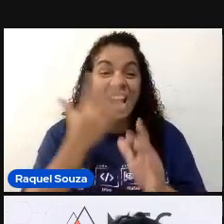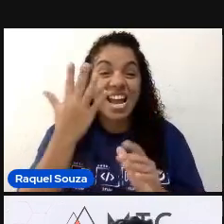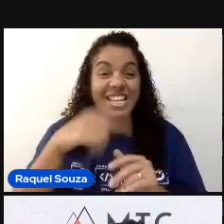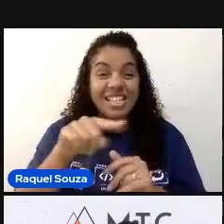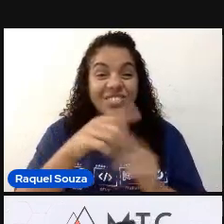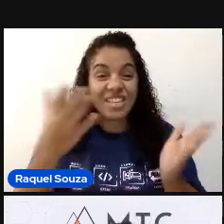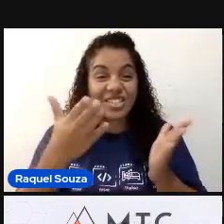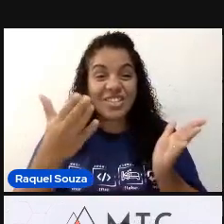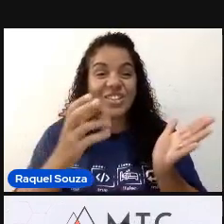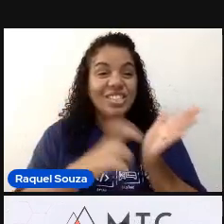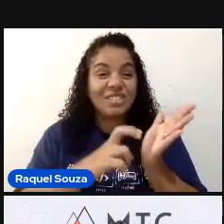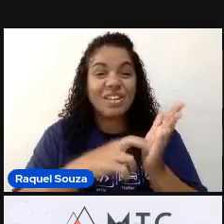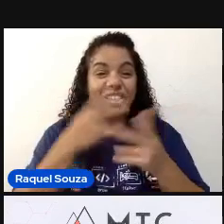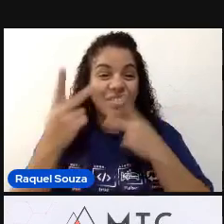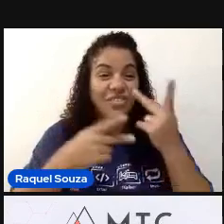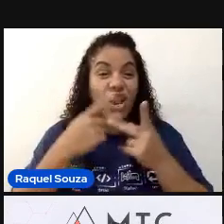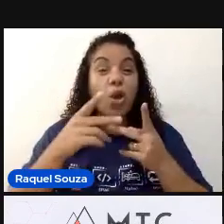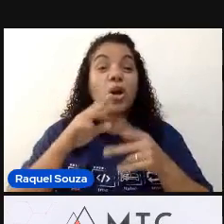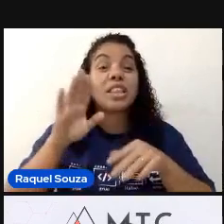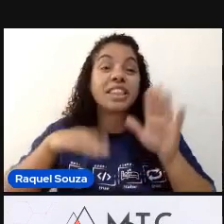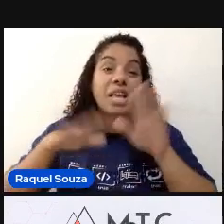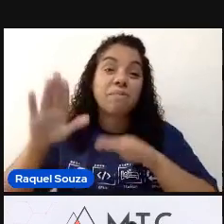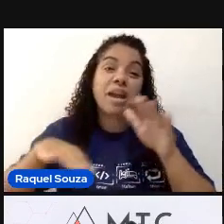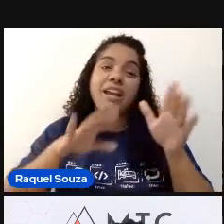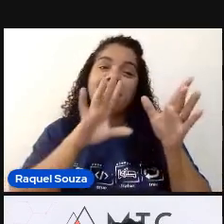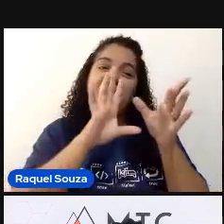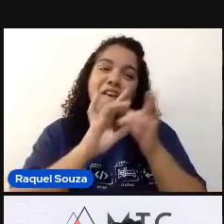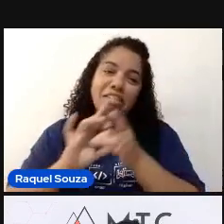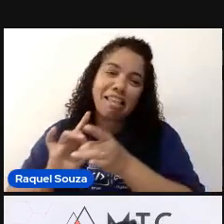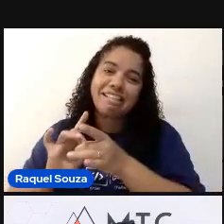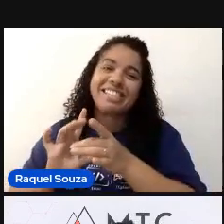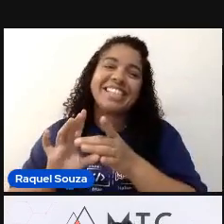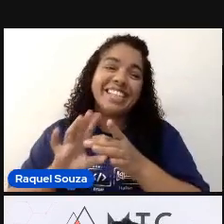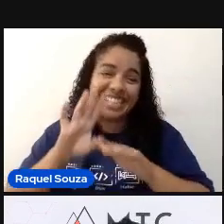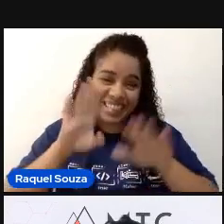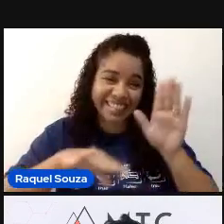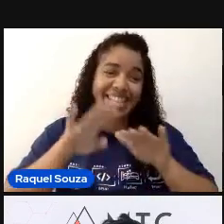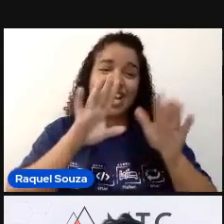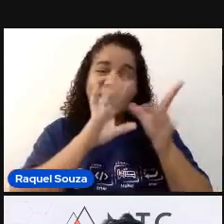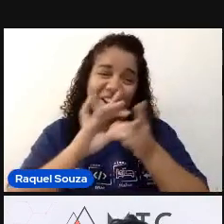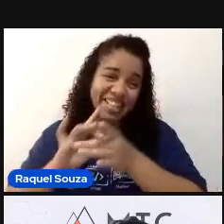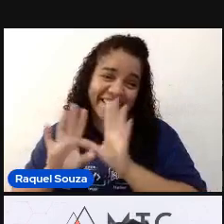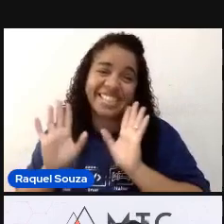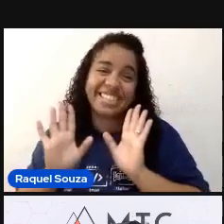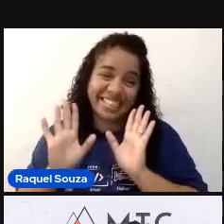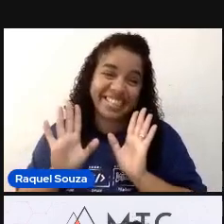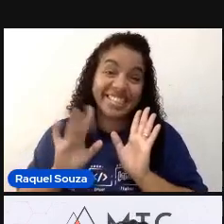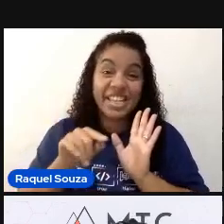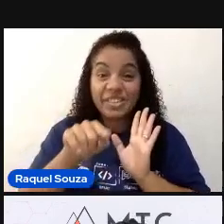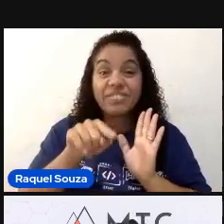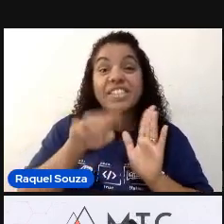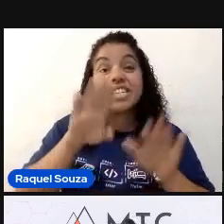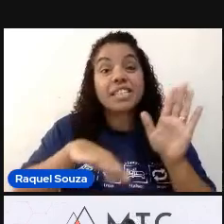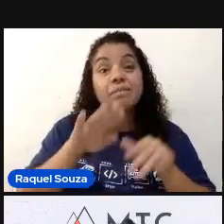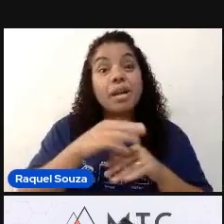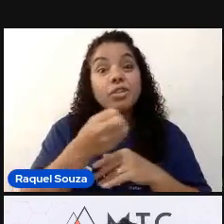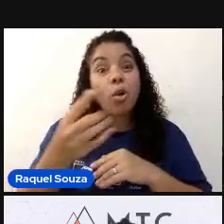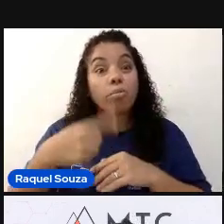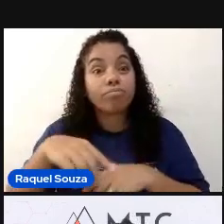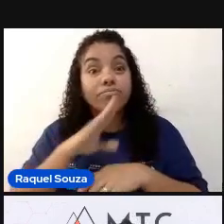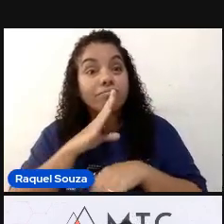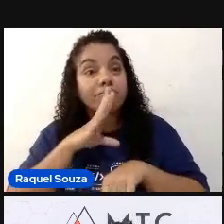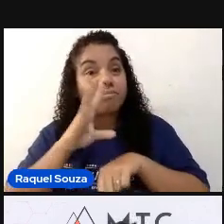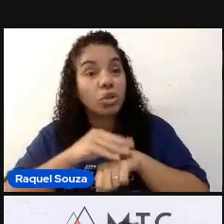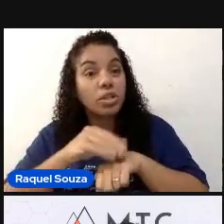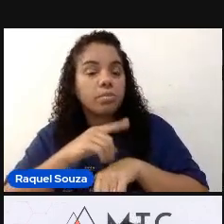manhã, tudo depende do seu contexto. Então, tudo isso depende de o quanto você tem conhecimento no